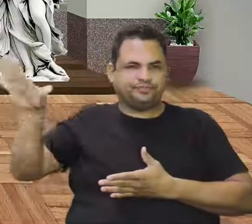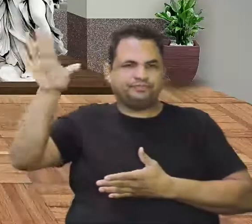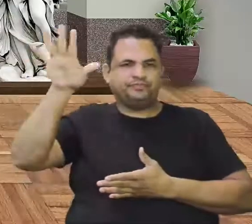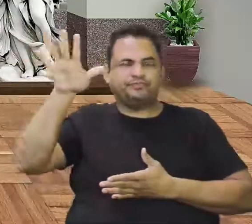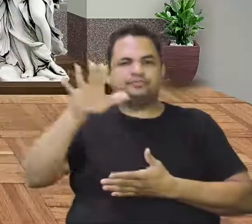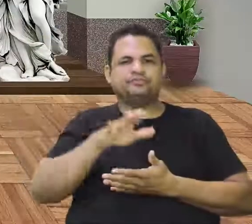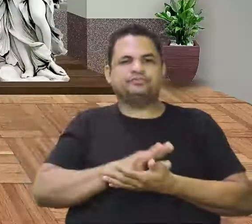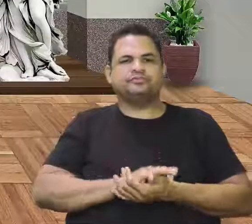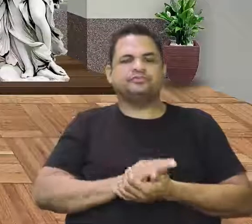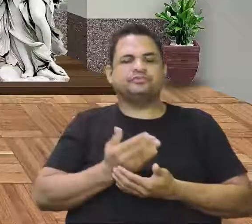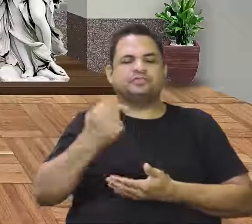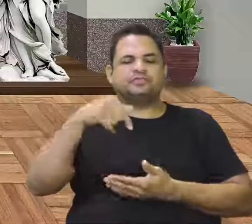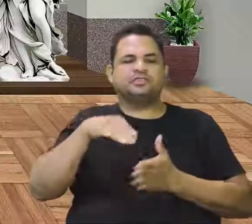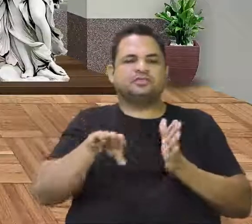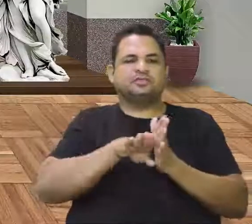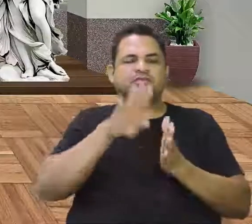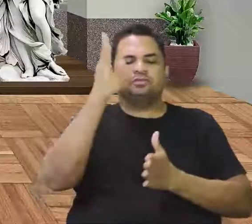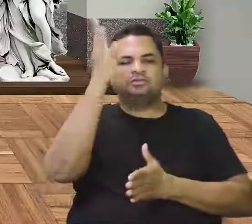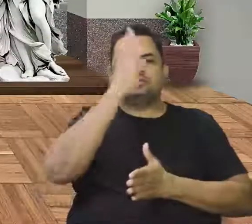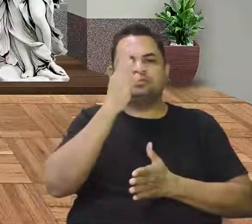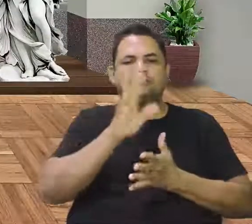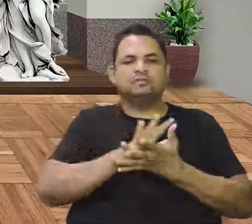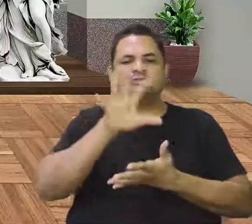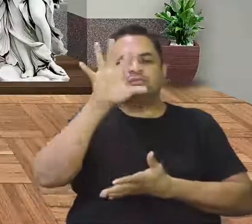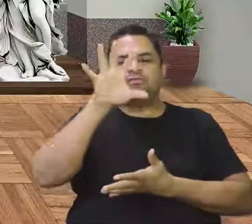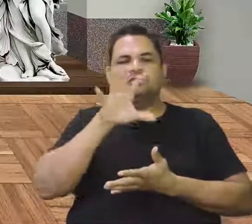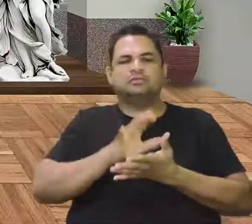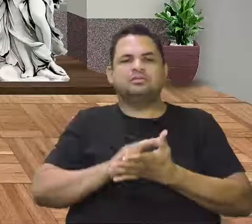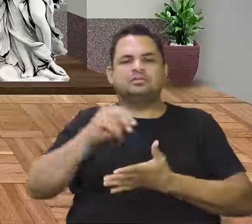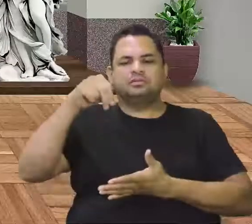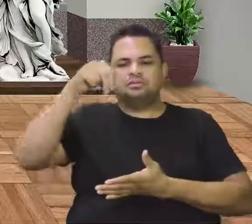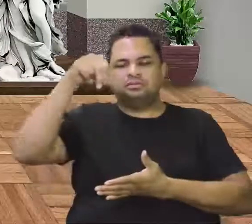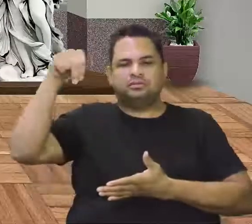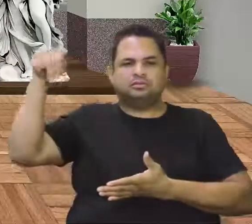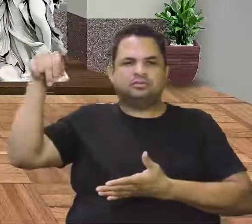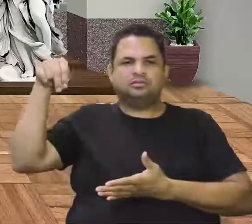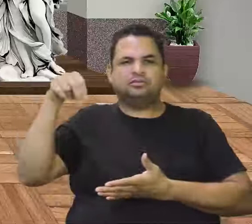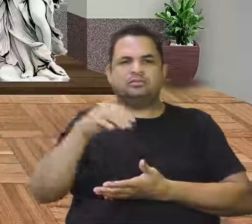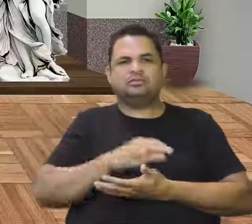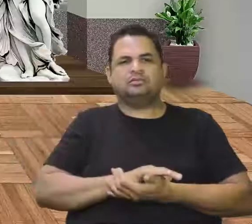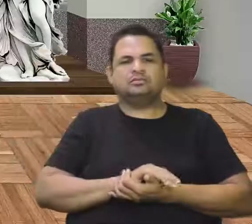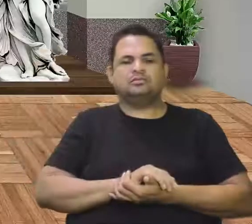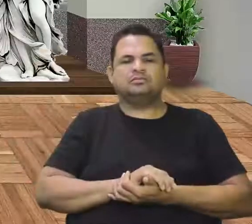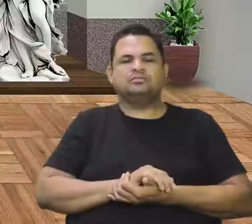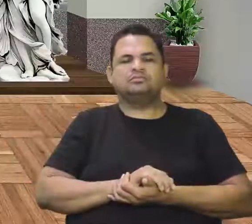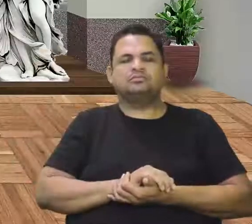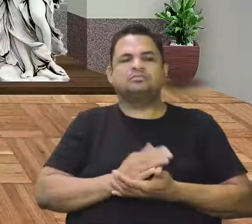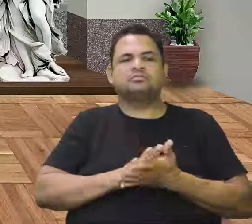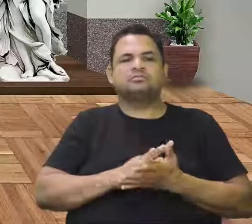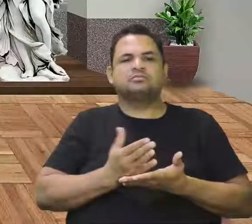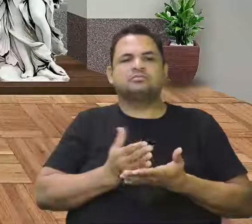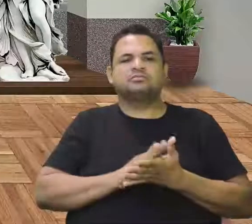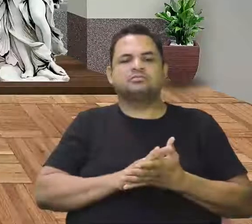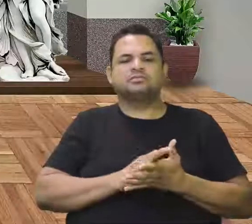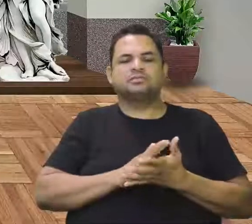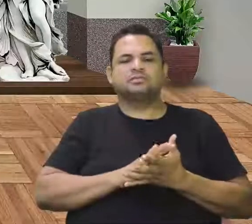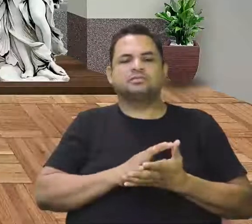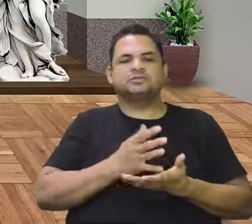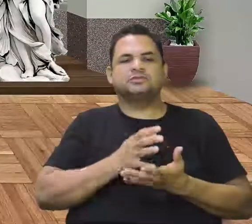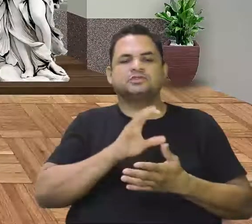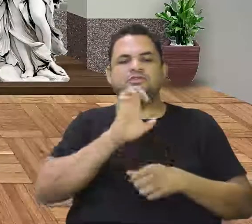para o Brasil, na região nordeste, onde é o nordeste brasileiro, precisamente onde é o estado da Bahia.